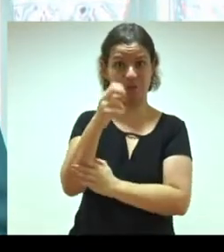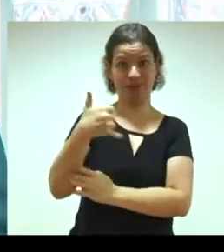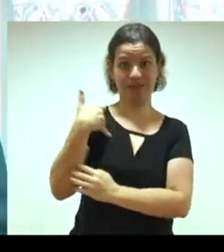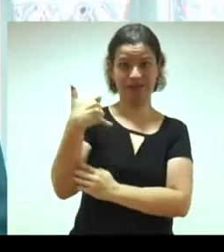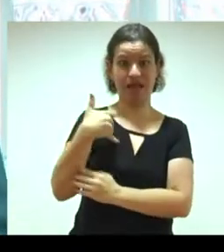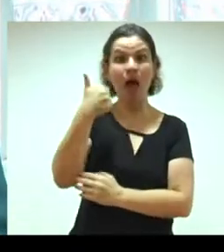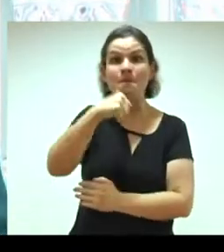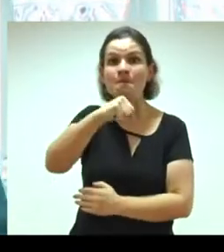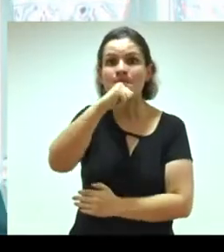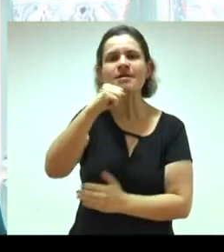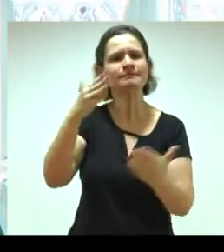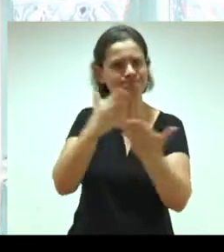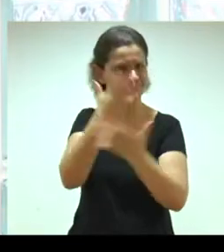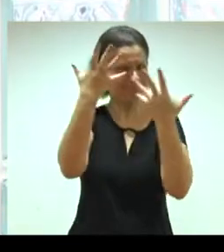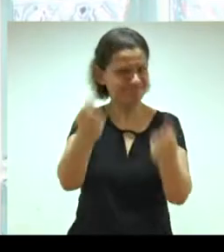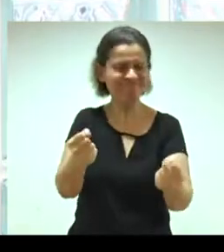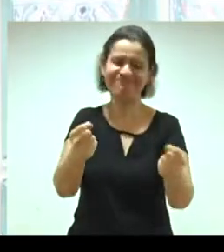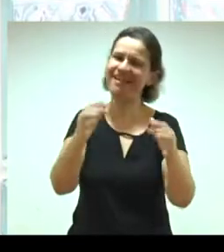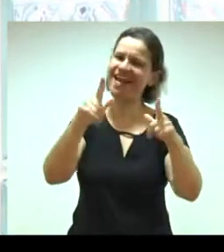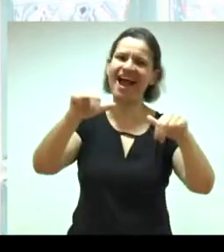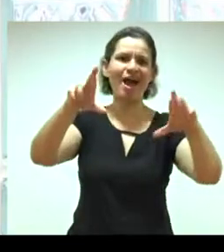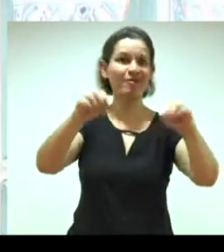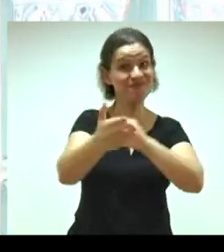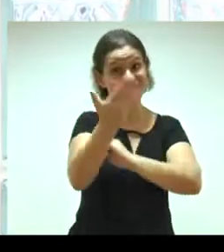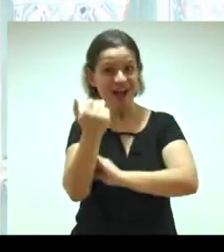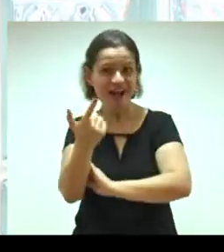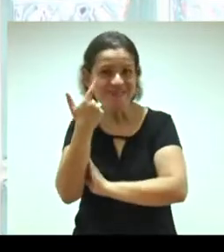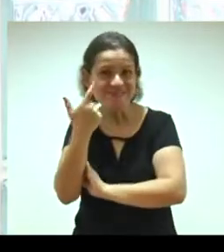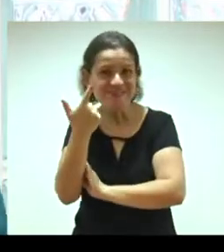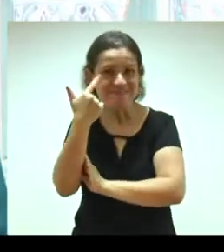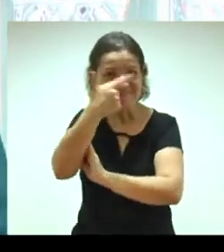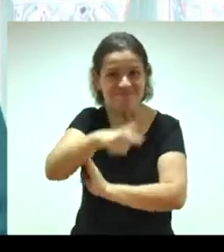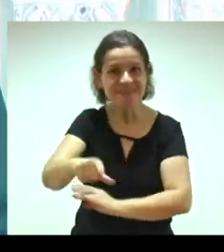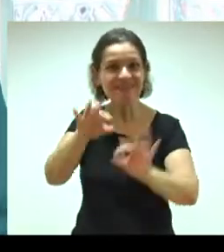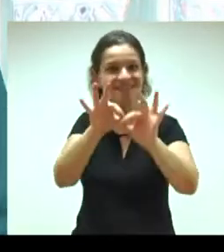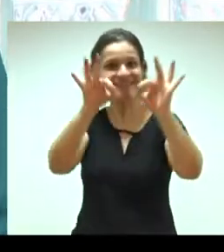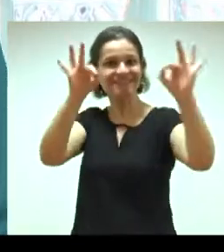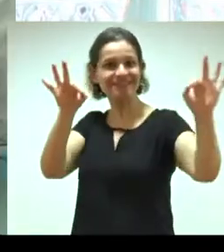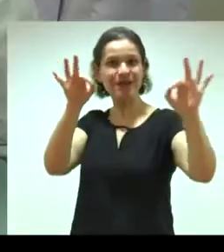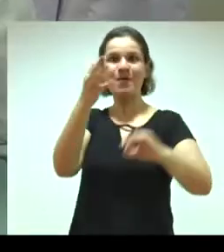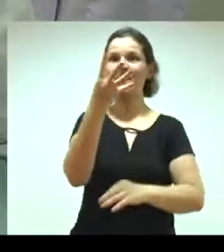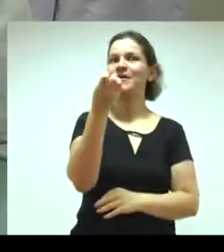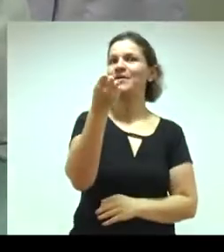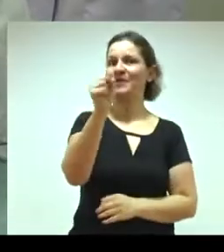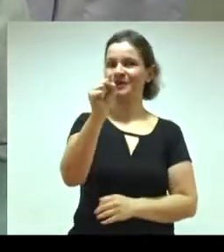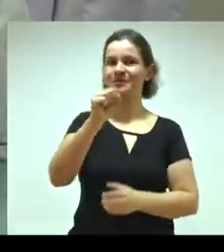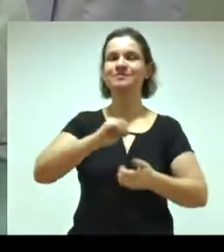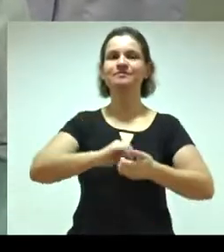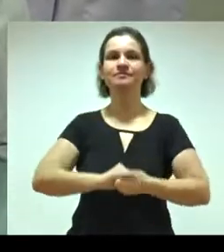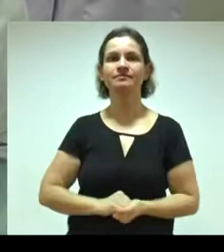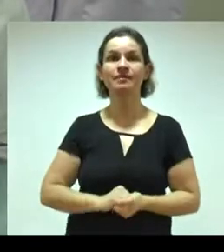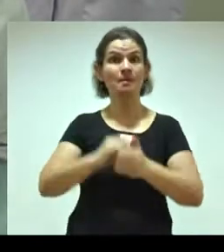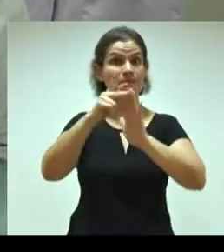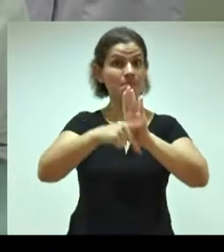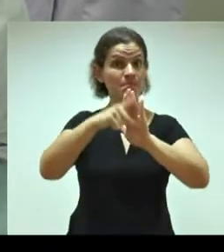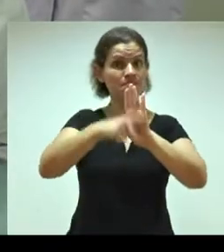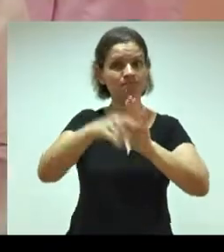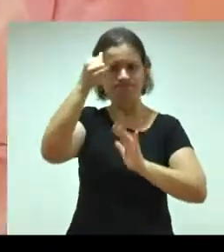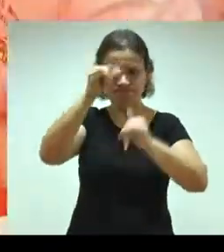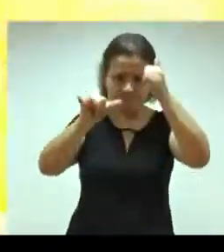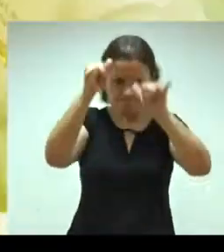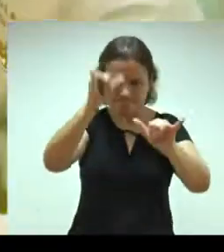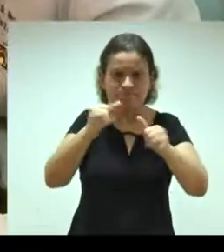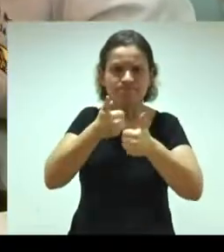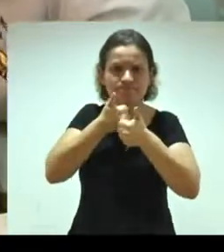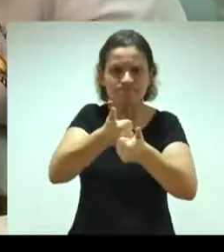As mães aprovam, é claro! Vem com a gente conferir mais uma extensão 48. Um projeto de prevenção e